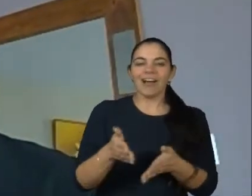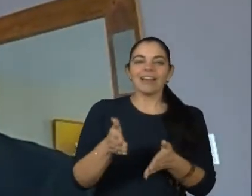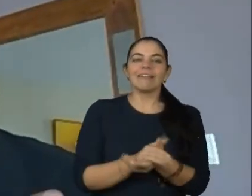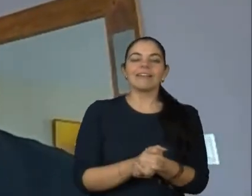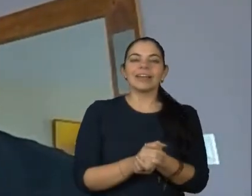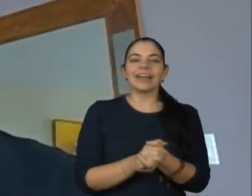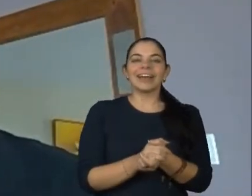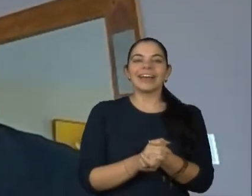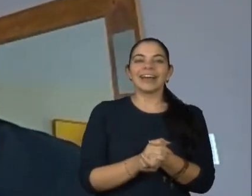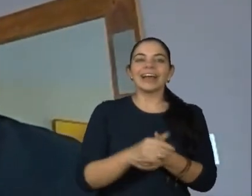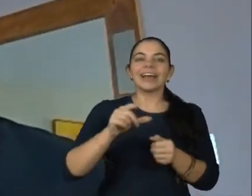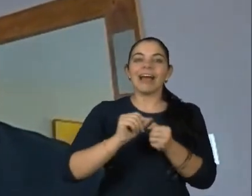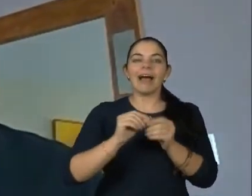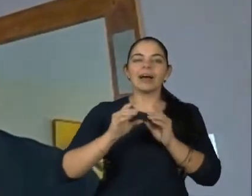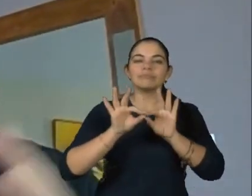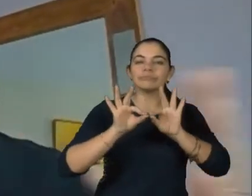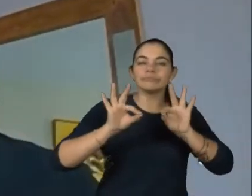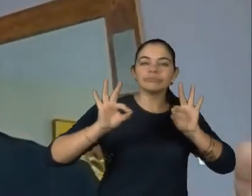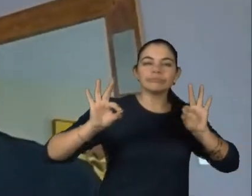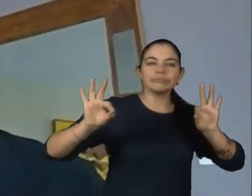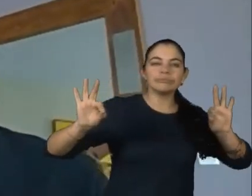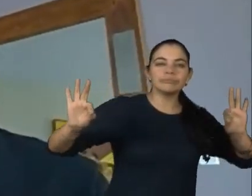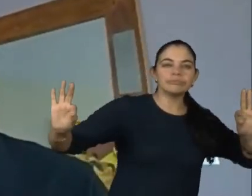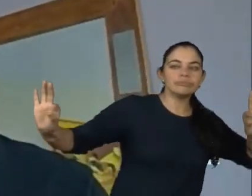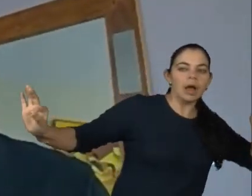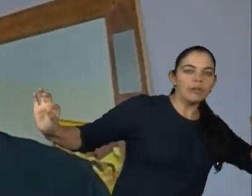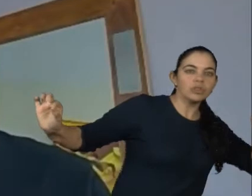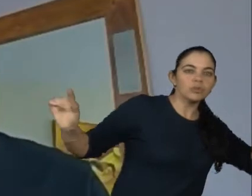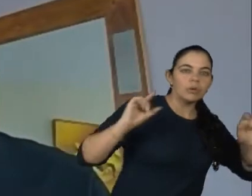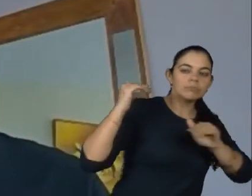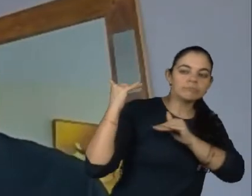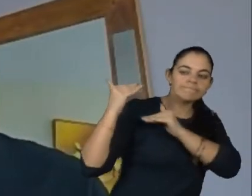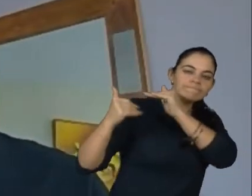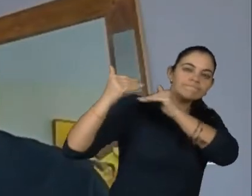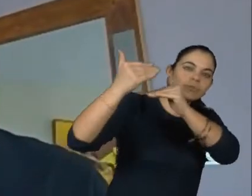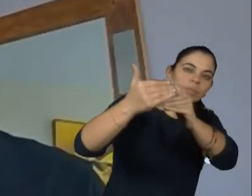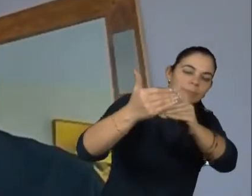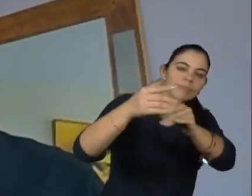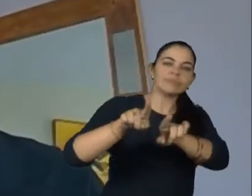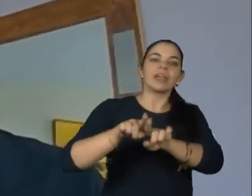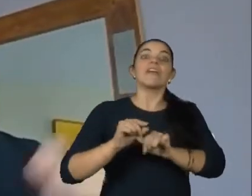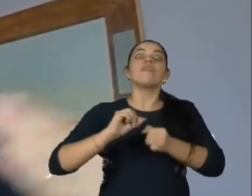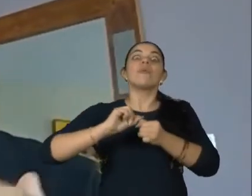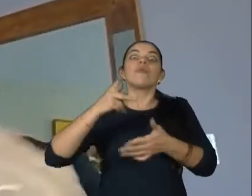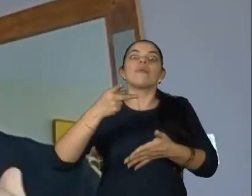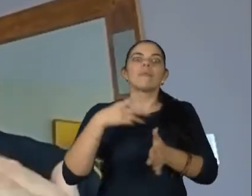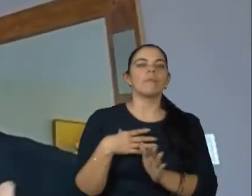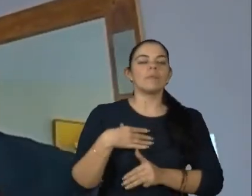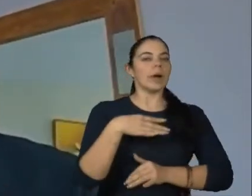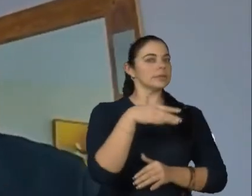a da linha do tempo, né? Depois desse comentário geral que a Patrícia fez, nós vamos trazer algumas